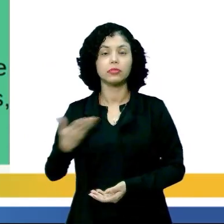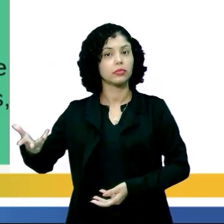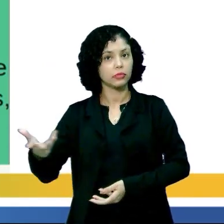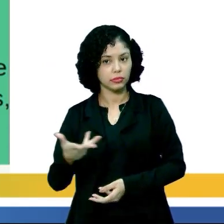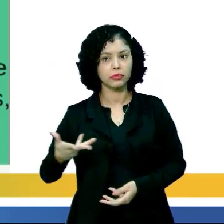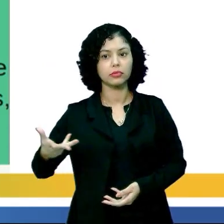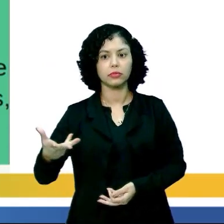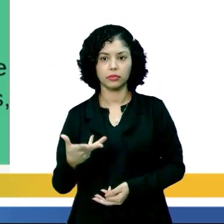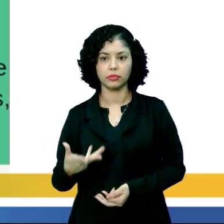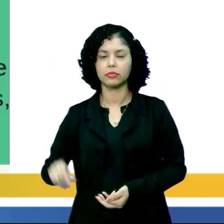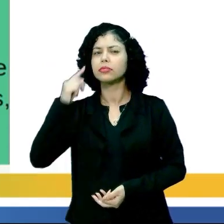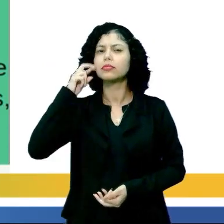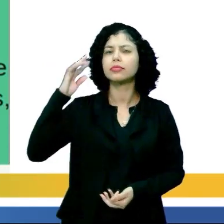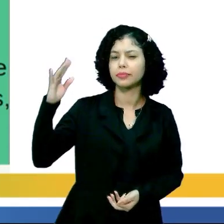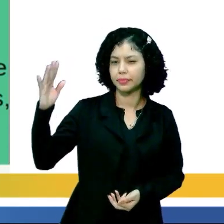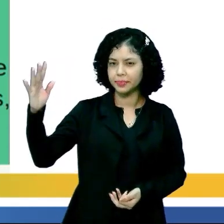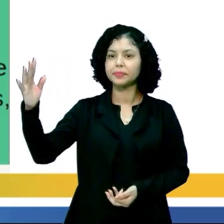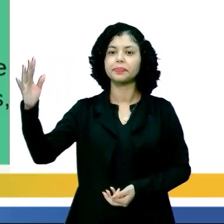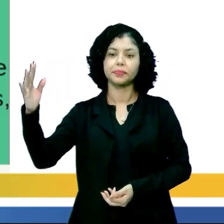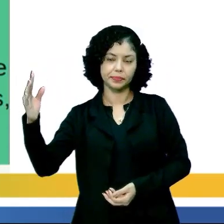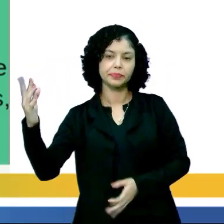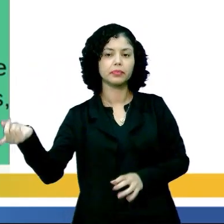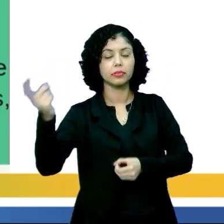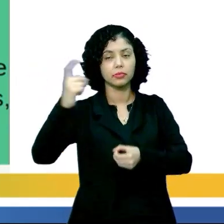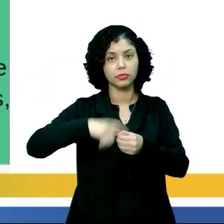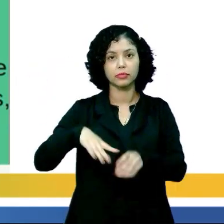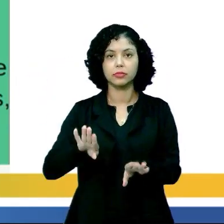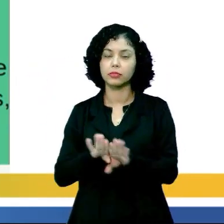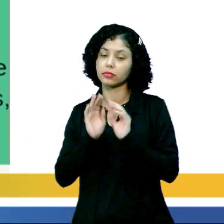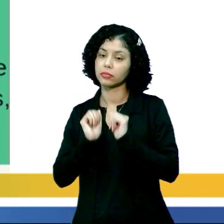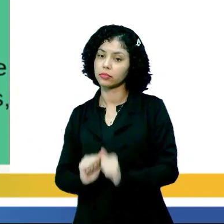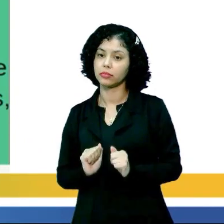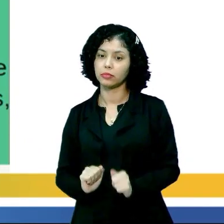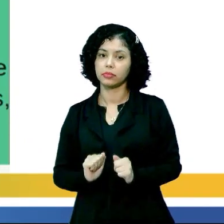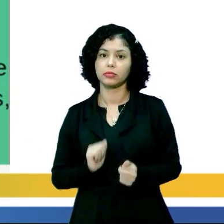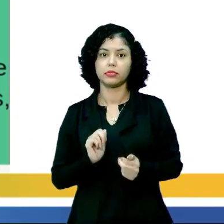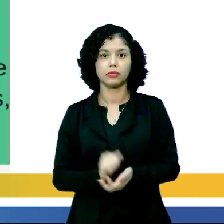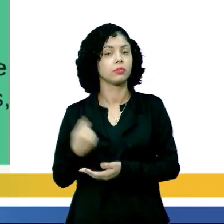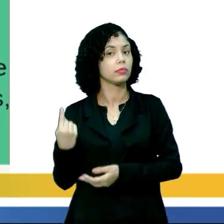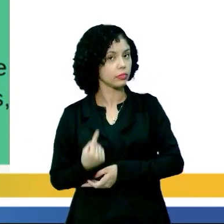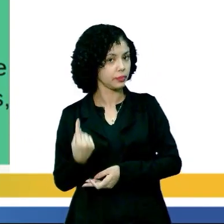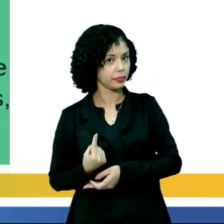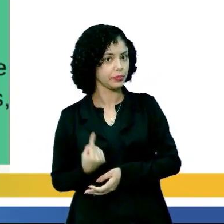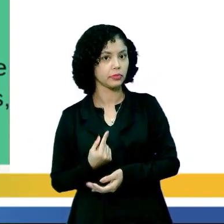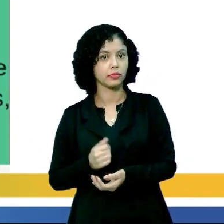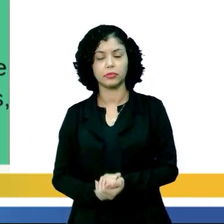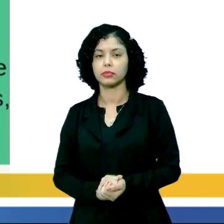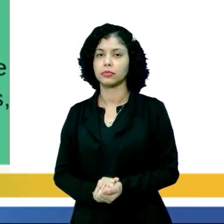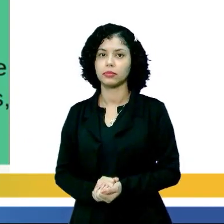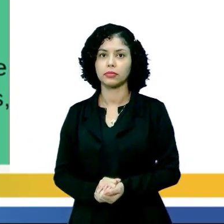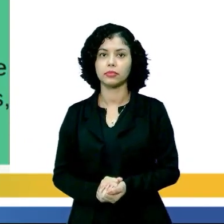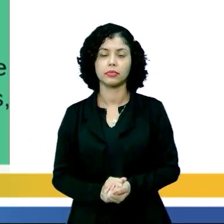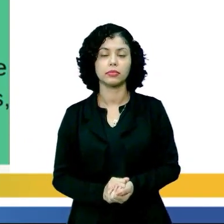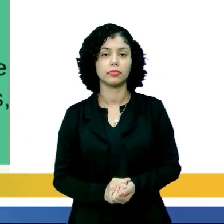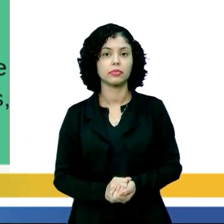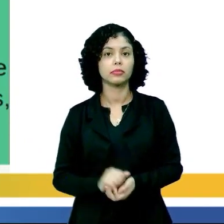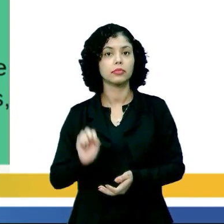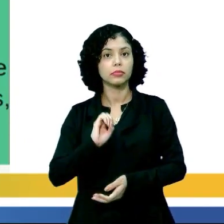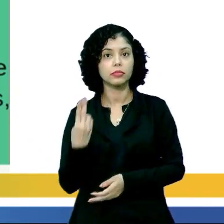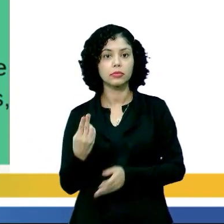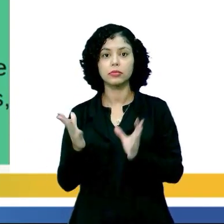com base nessas lembranças, nessas recordações, que podem ser individuais, pessoais, né?